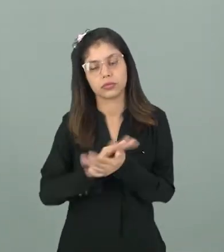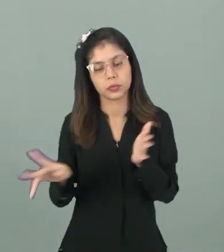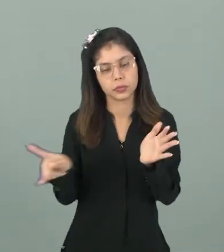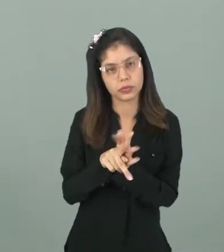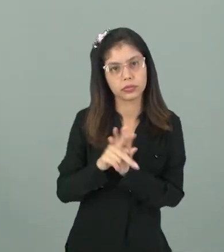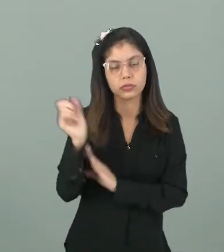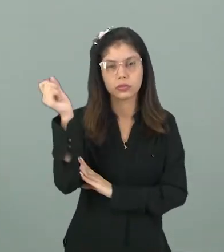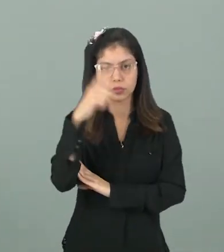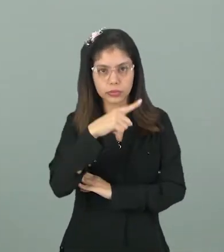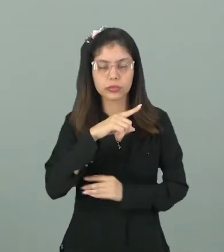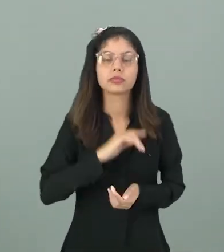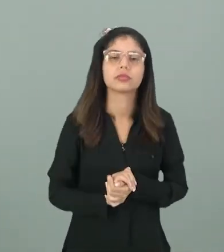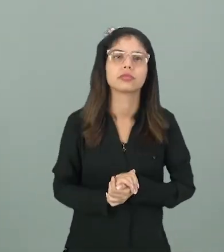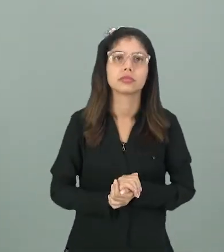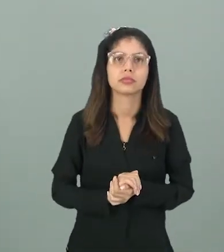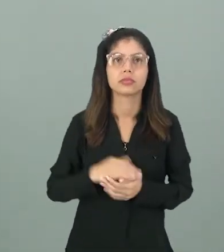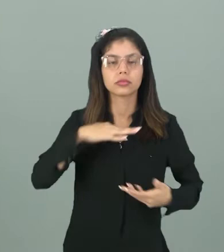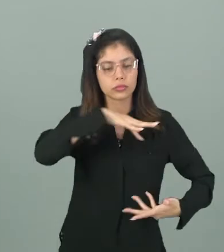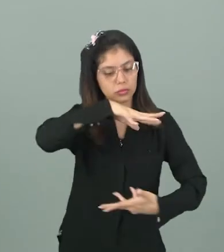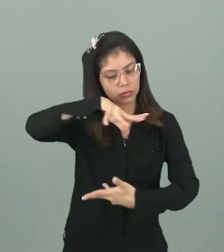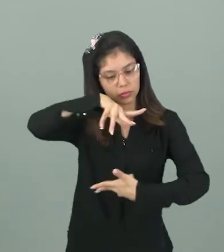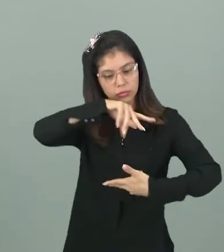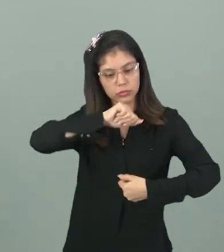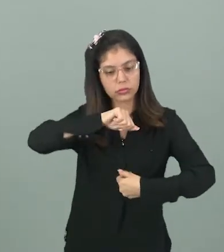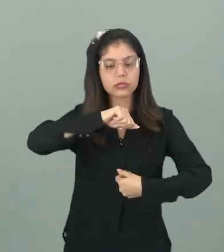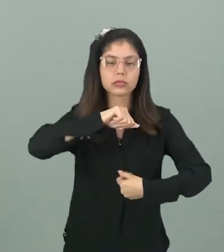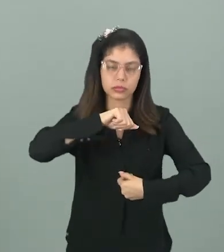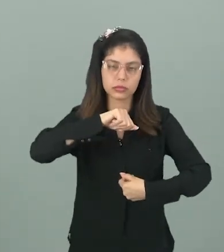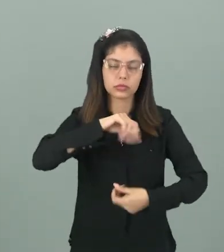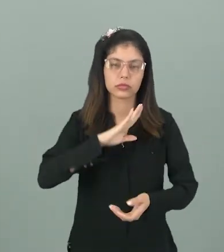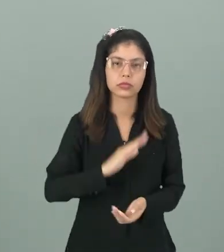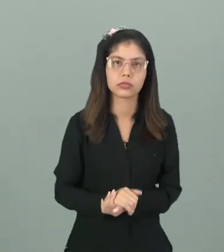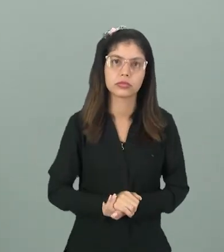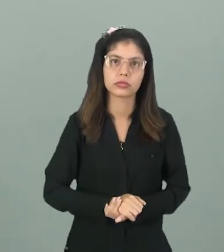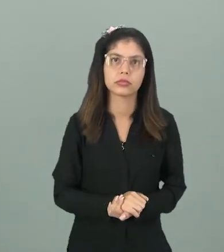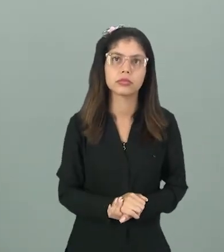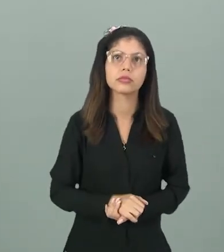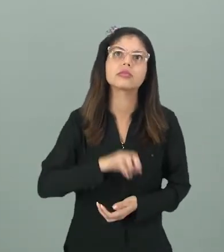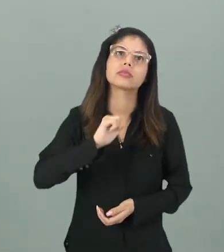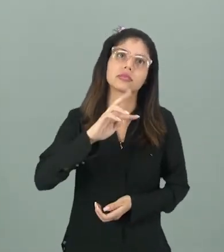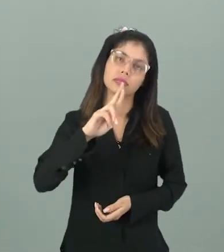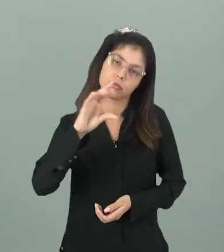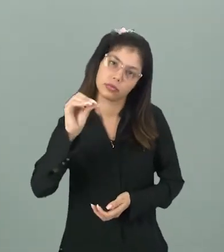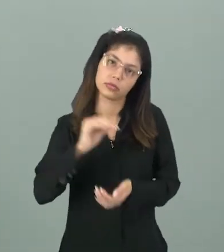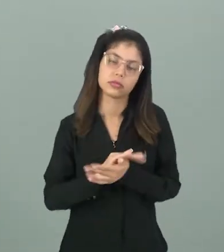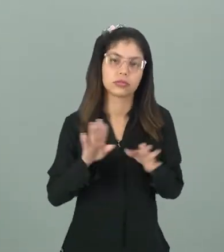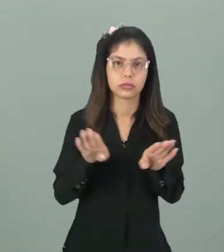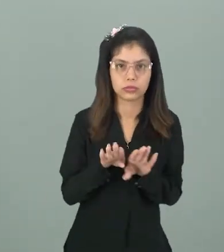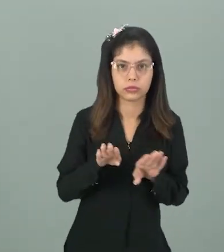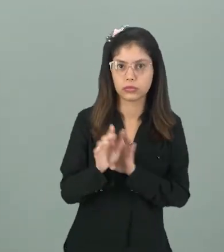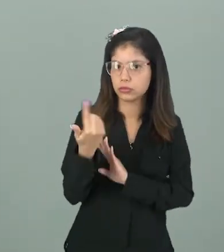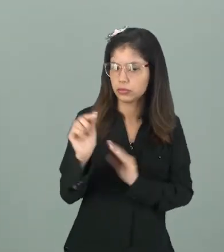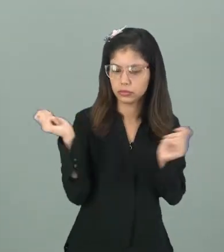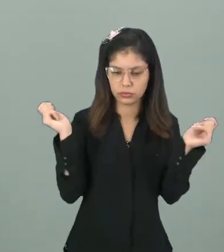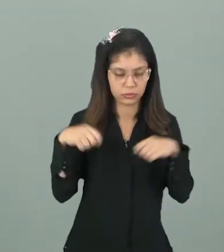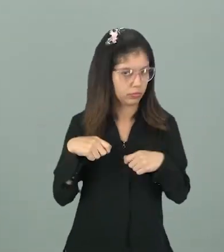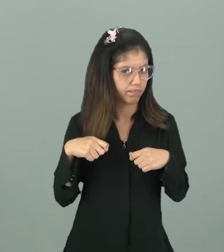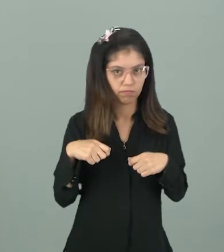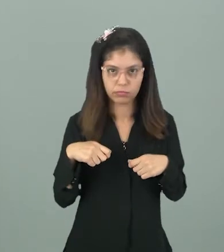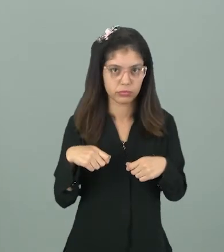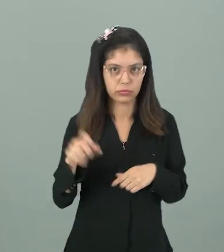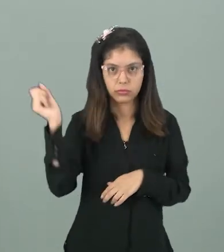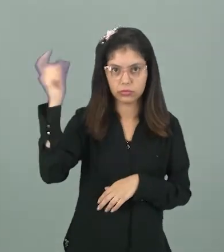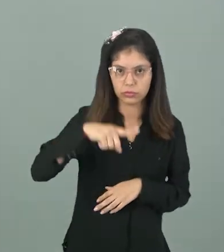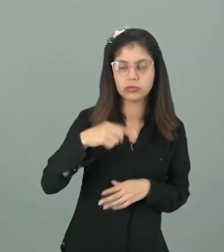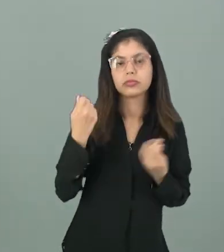própria. Temos os planetas, que são astros iluminados, ou seja, não possuem sua própria luz, vão